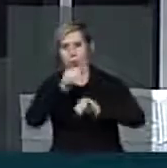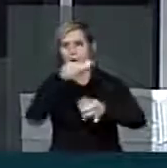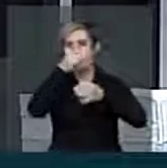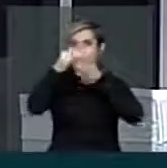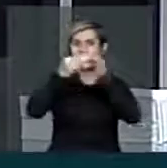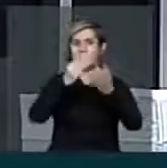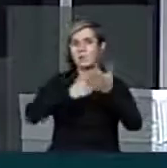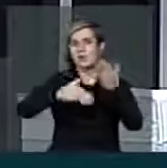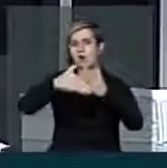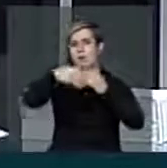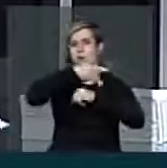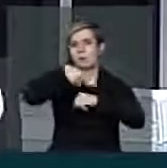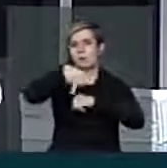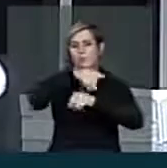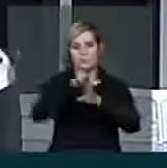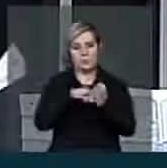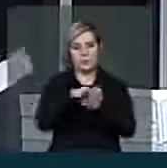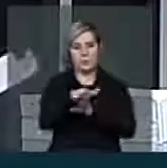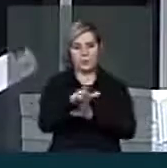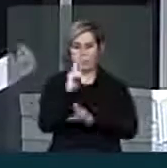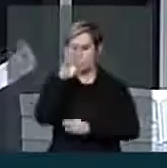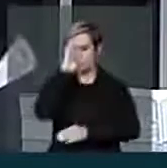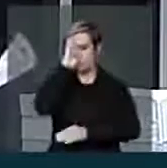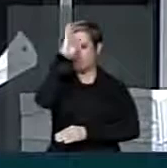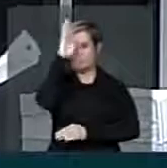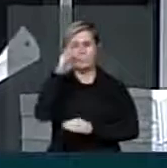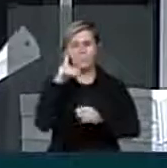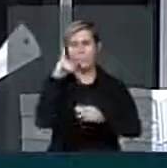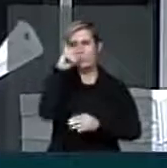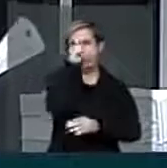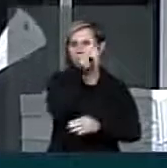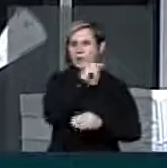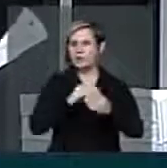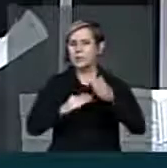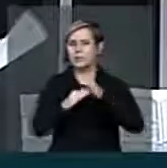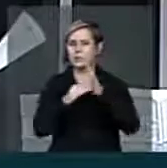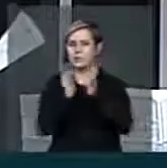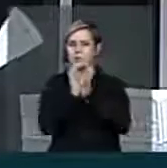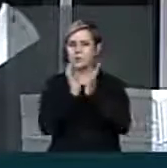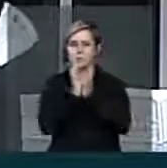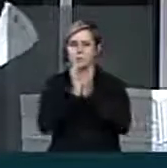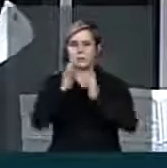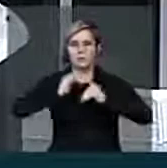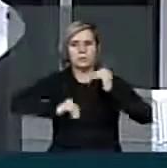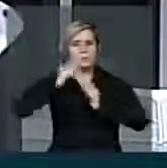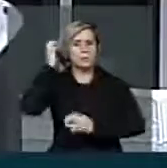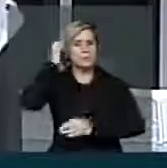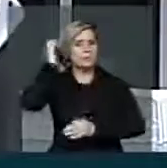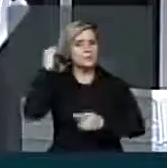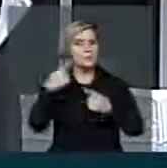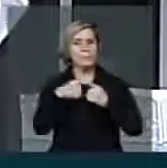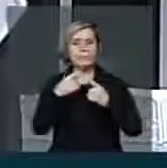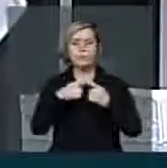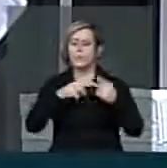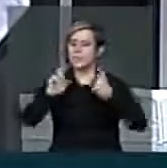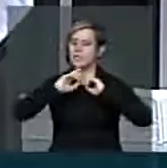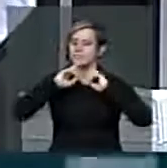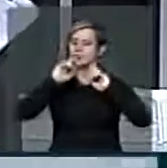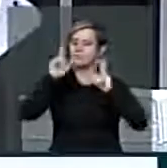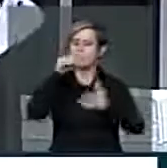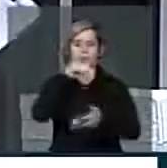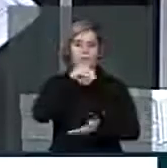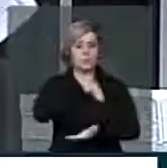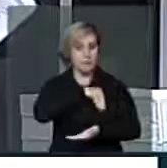todo o nosso país. Um dos principais entraves para os radialistas é justamente a divergência dos valores dos pisos